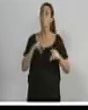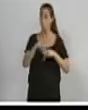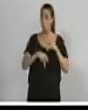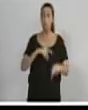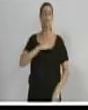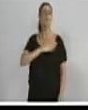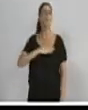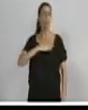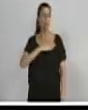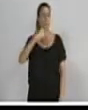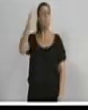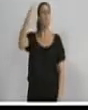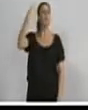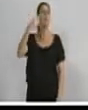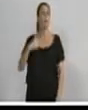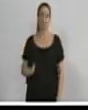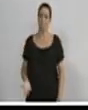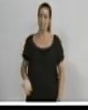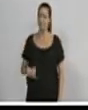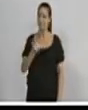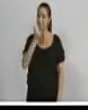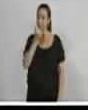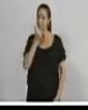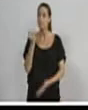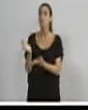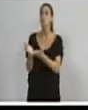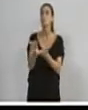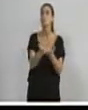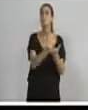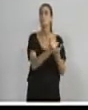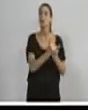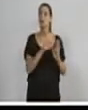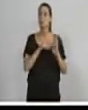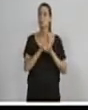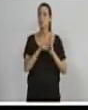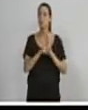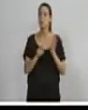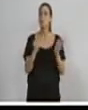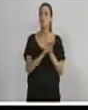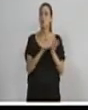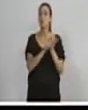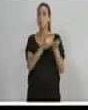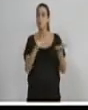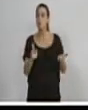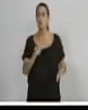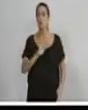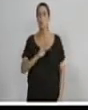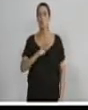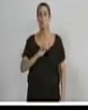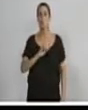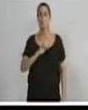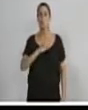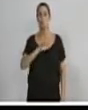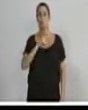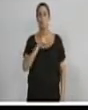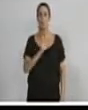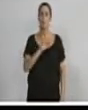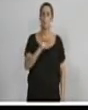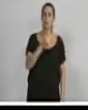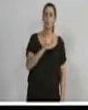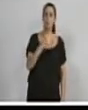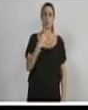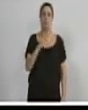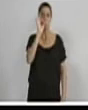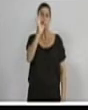interessa. Vamos para os dados da pesquisa feita pela Folha, pelo Ibope. 82% dos